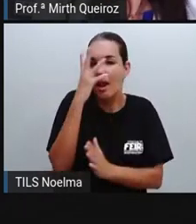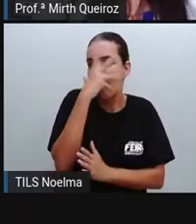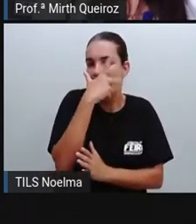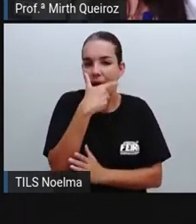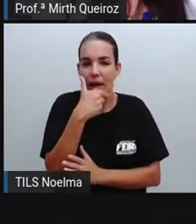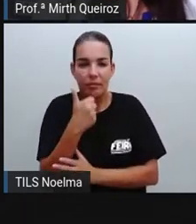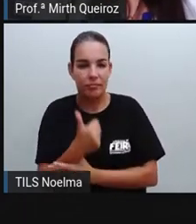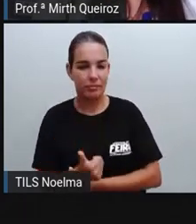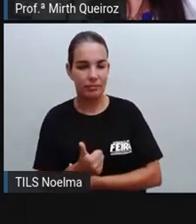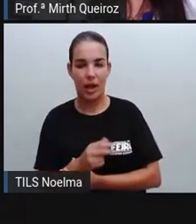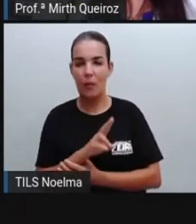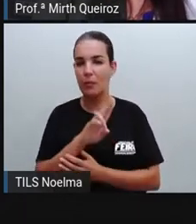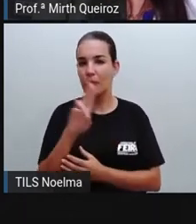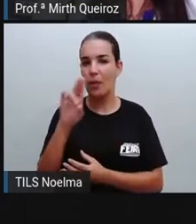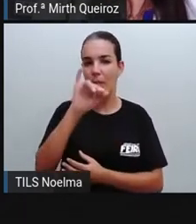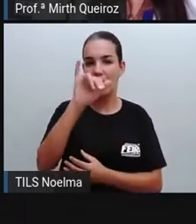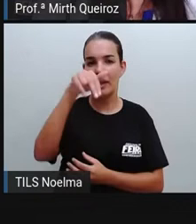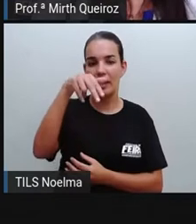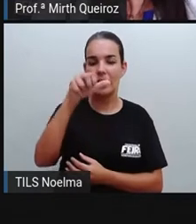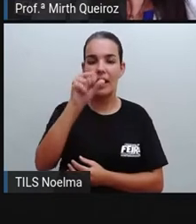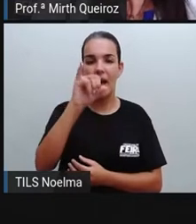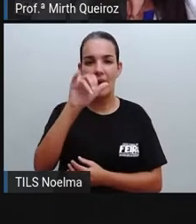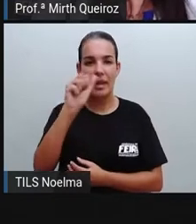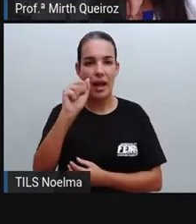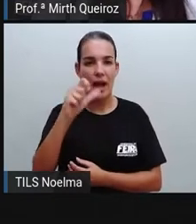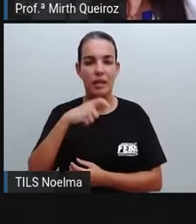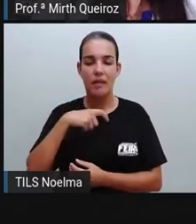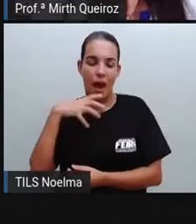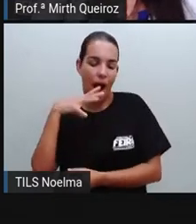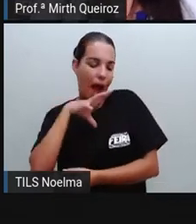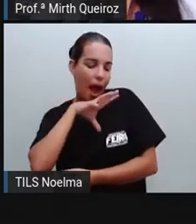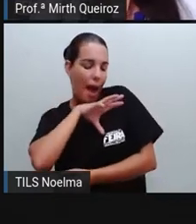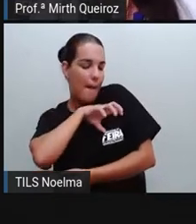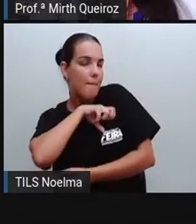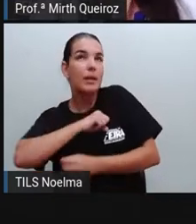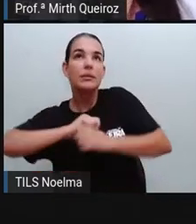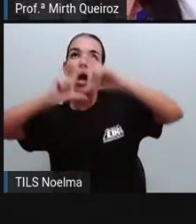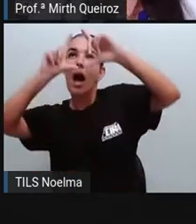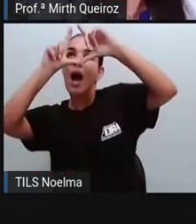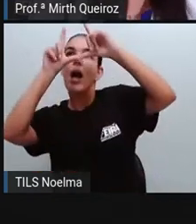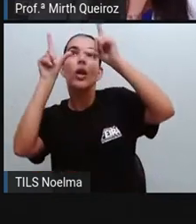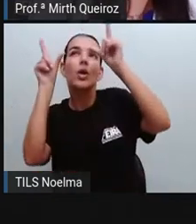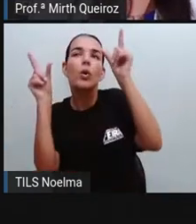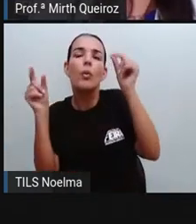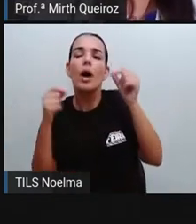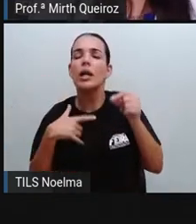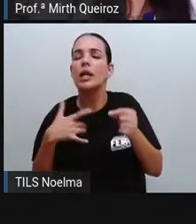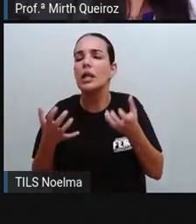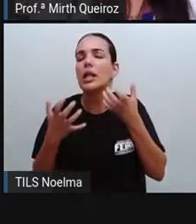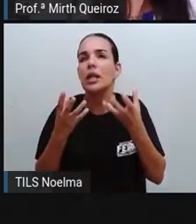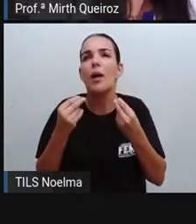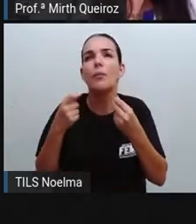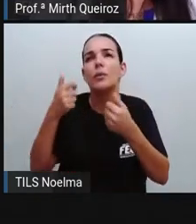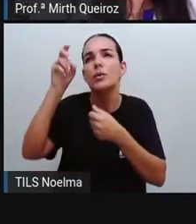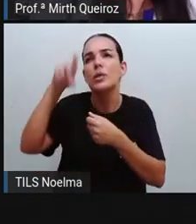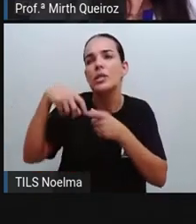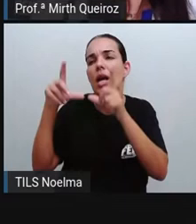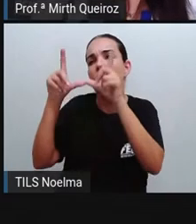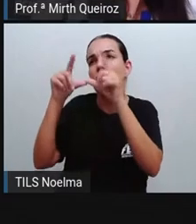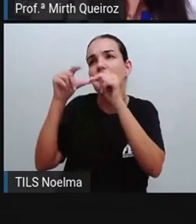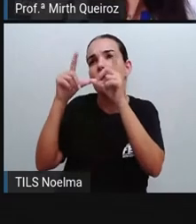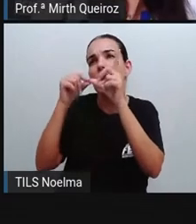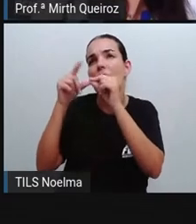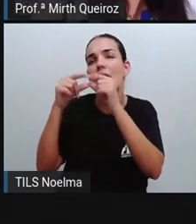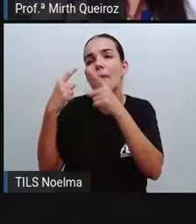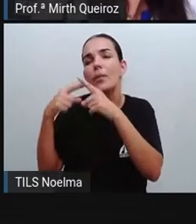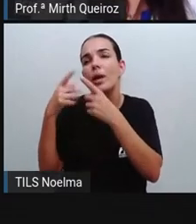apaixonada pela lua. E seu sonho era se transformar em uma estrela justamente para poder viver com a lua. Então, em